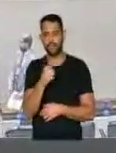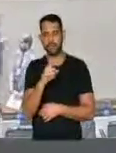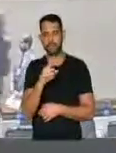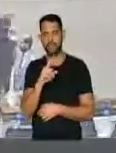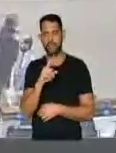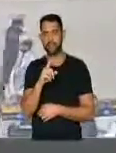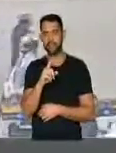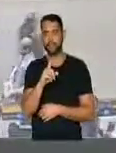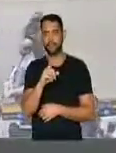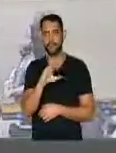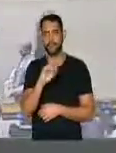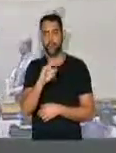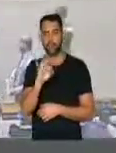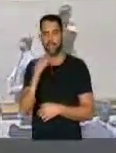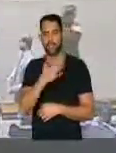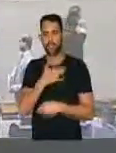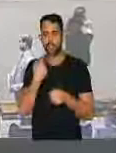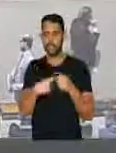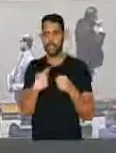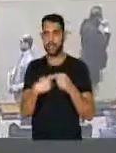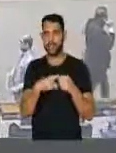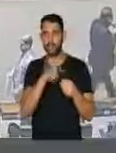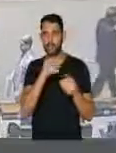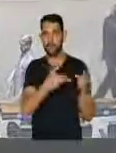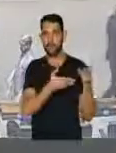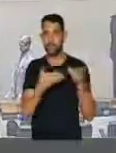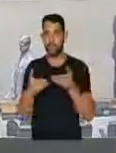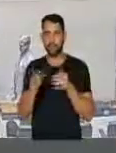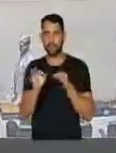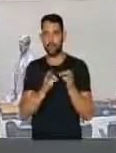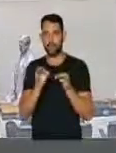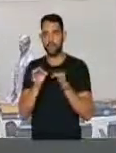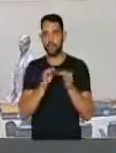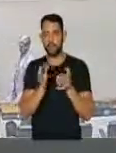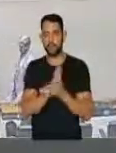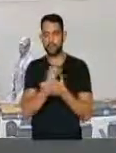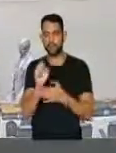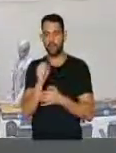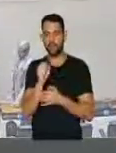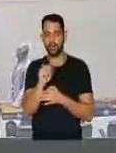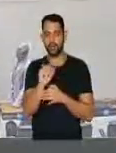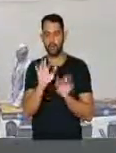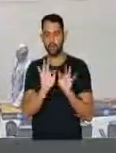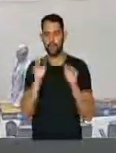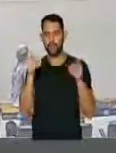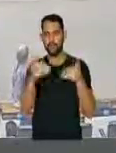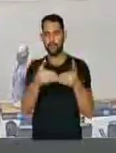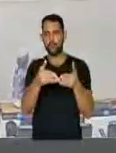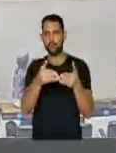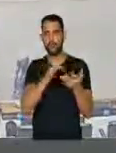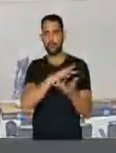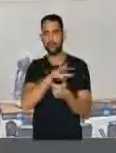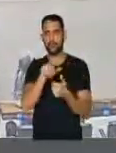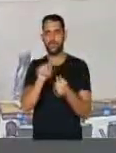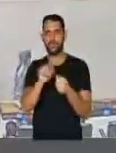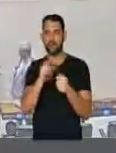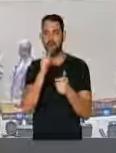de julho, Latina, minha cidade, vai receber o preparatório para o 8º Fórum Mundial da Água.